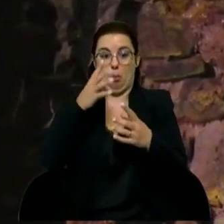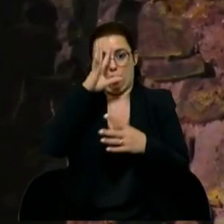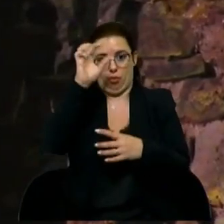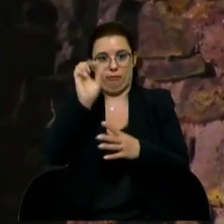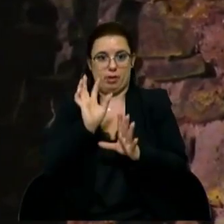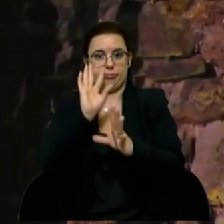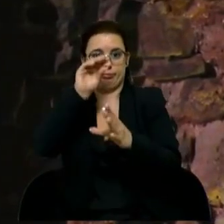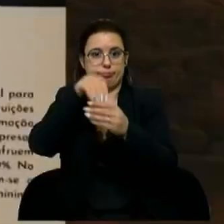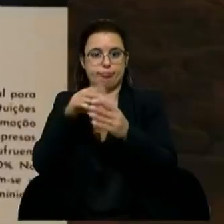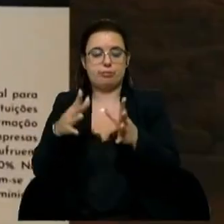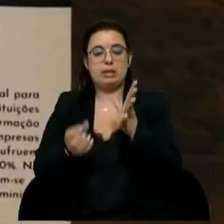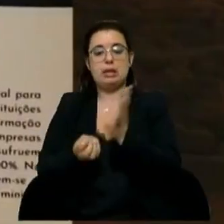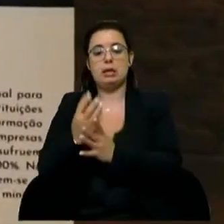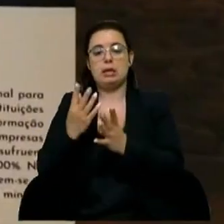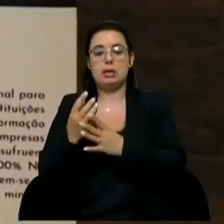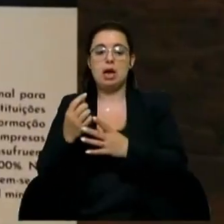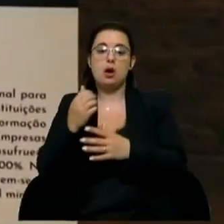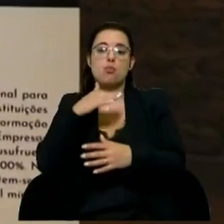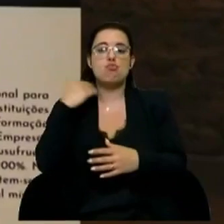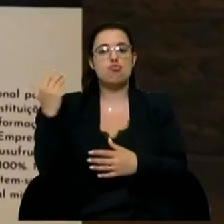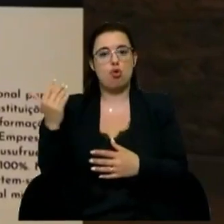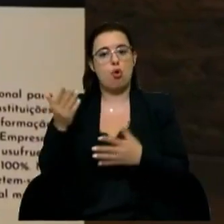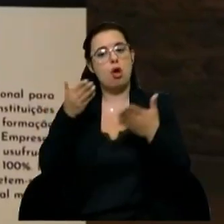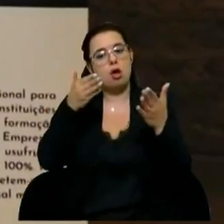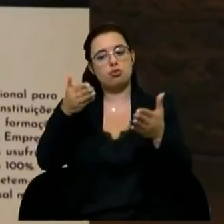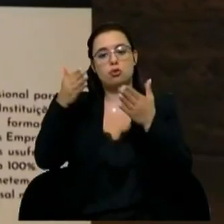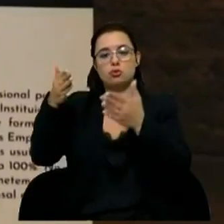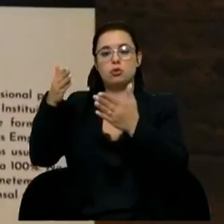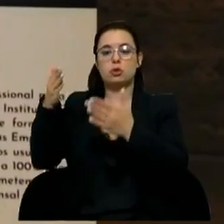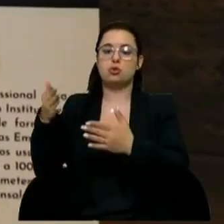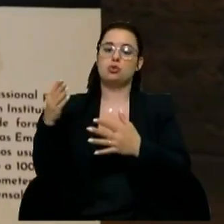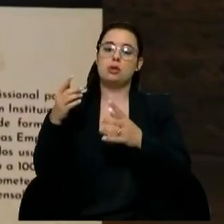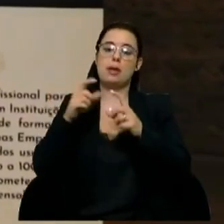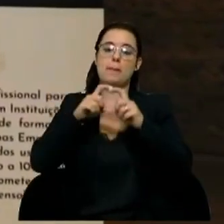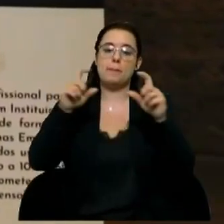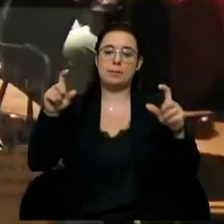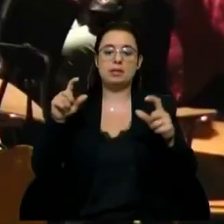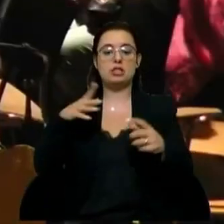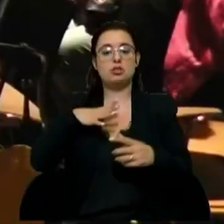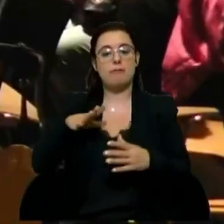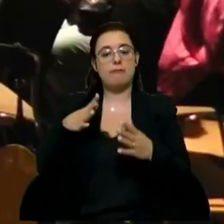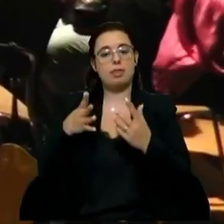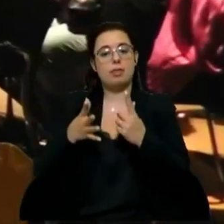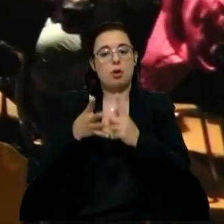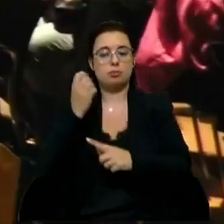possam convergir na criação de um Tech Talent, que ajude as empresas a atingir os objetivos que elas se propõem.